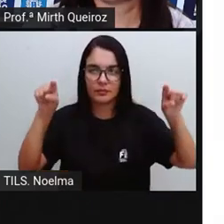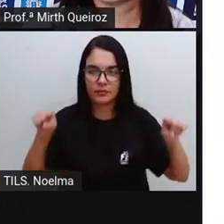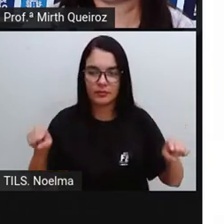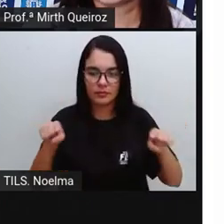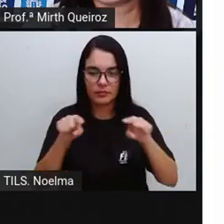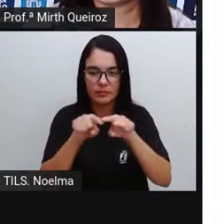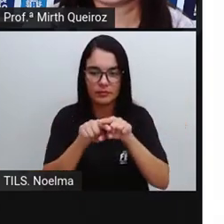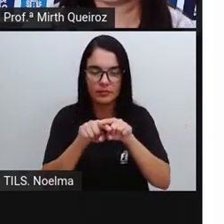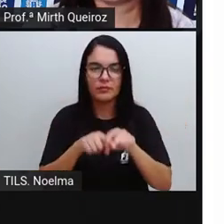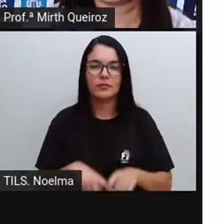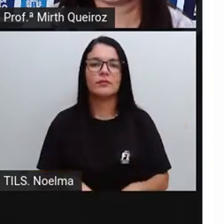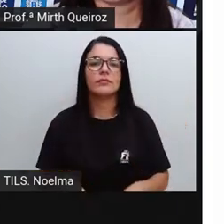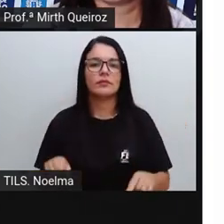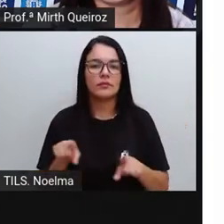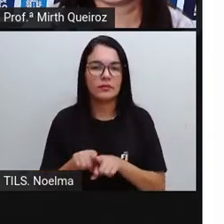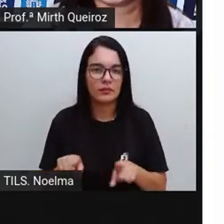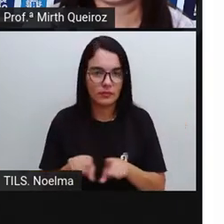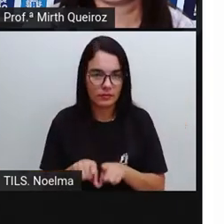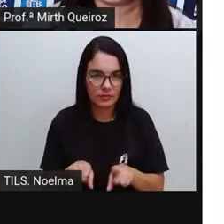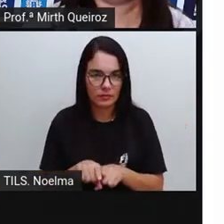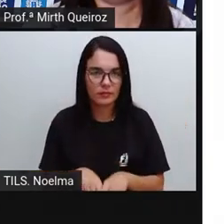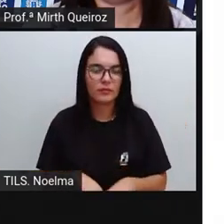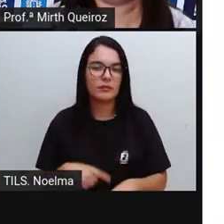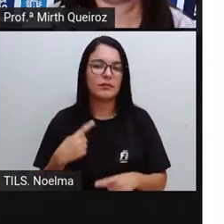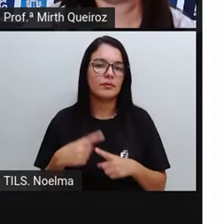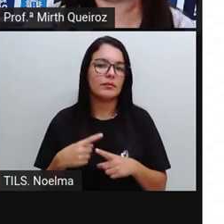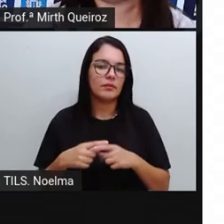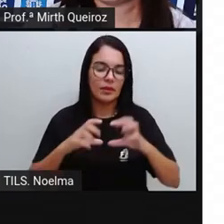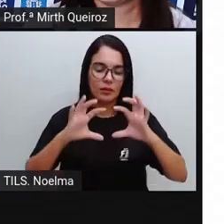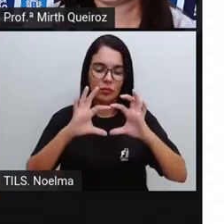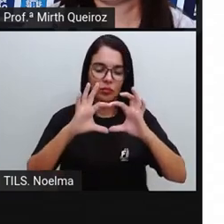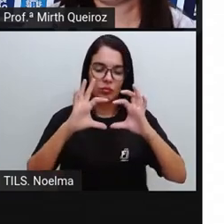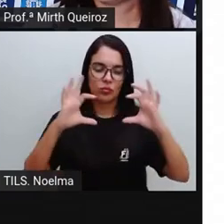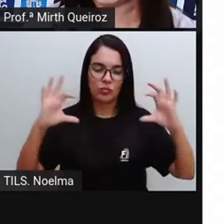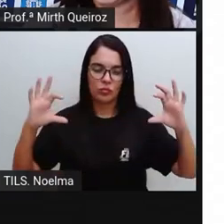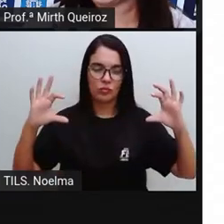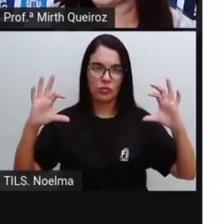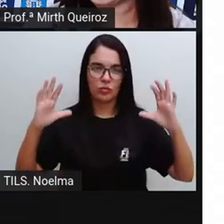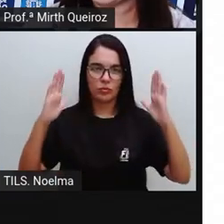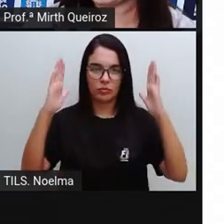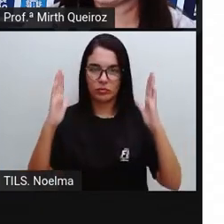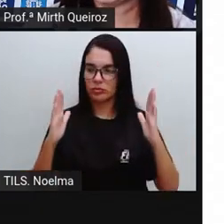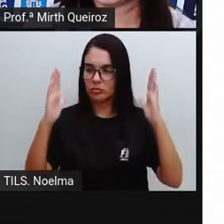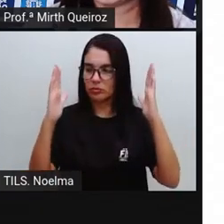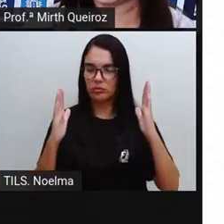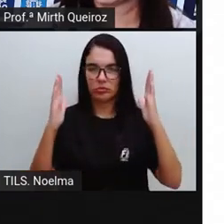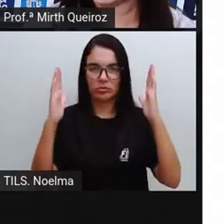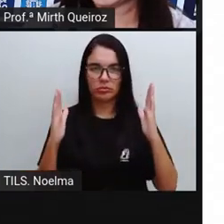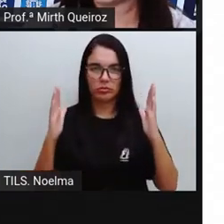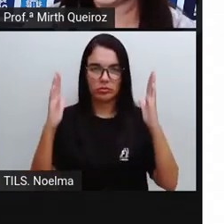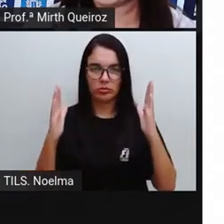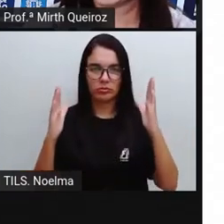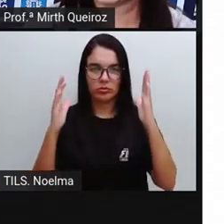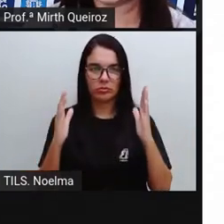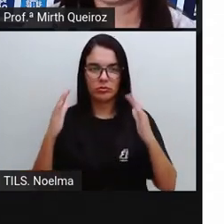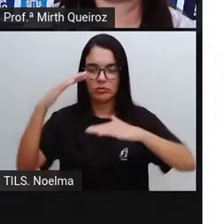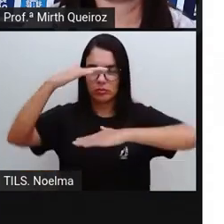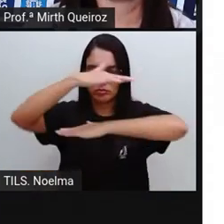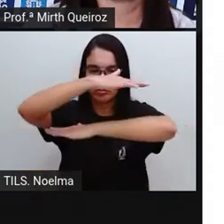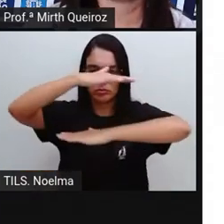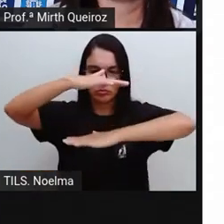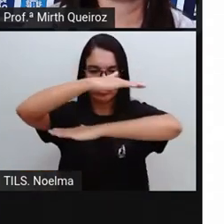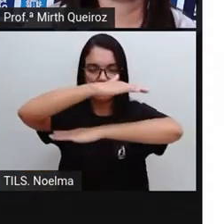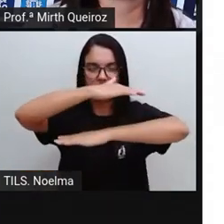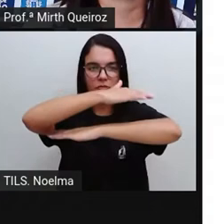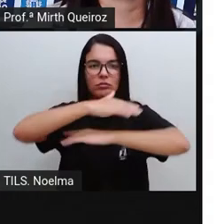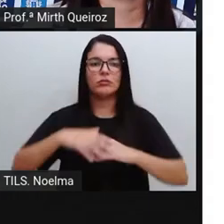de quatro lados, que vai se diferenciar do quadrado por possuir dois lados da mesma medida, A cada dois lados, dois pares de lados com